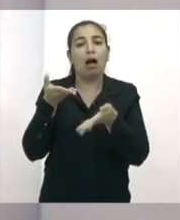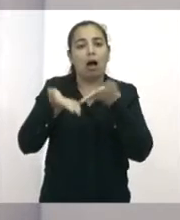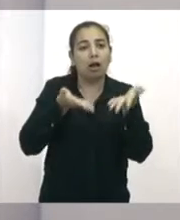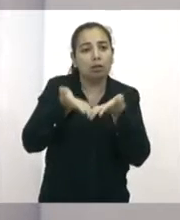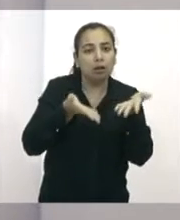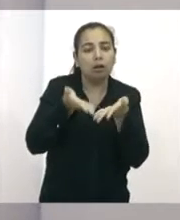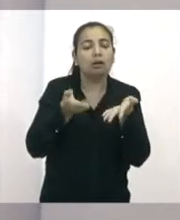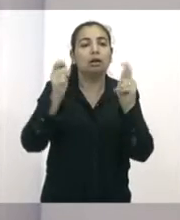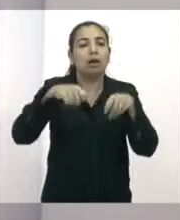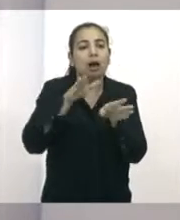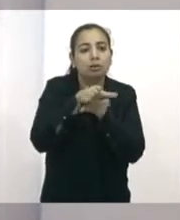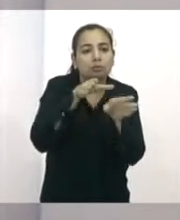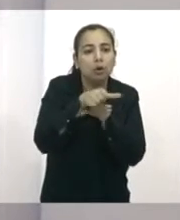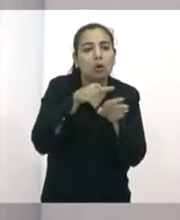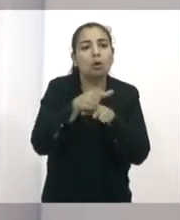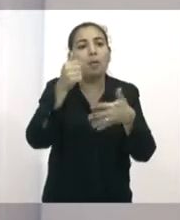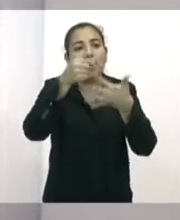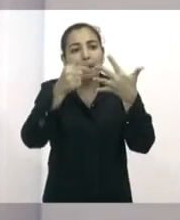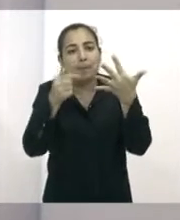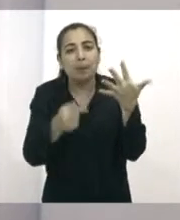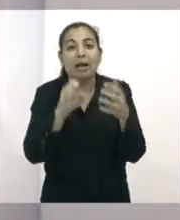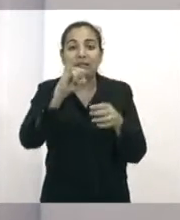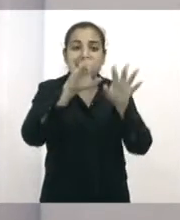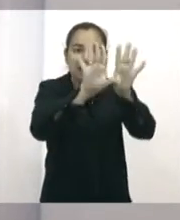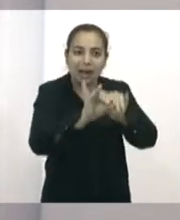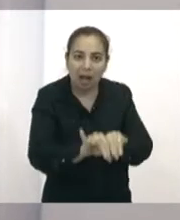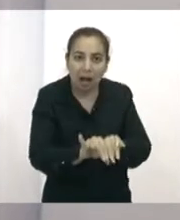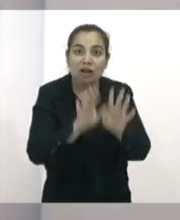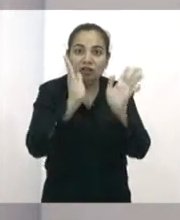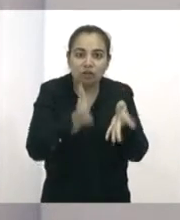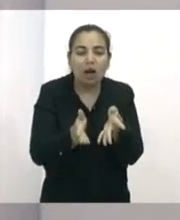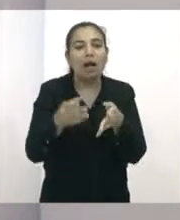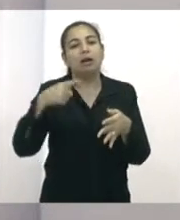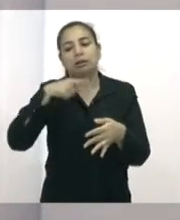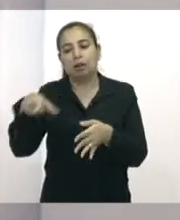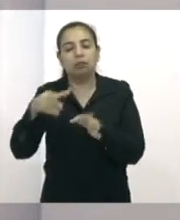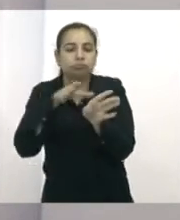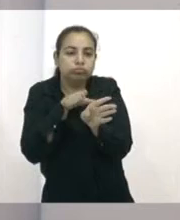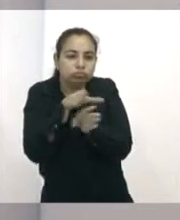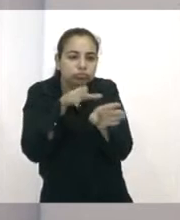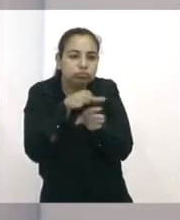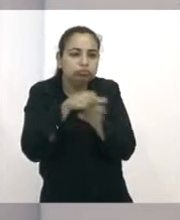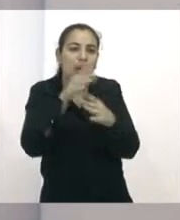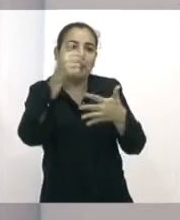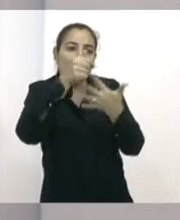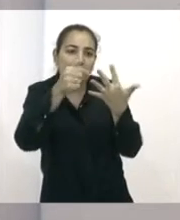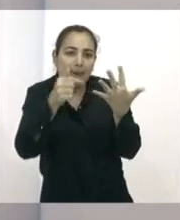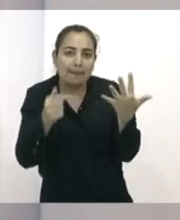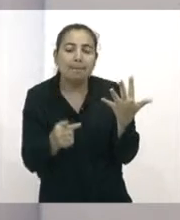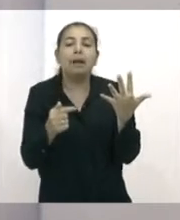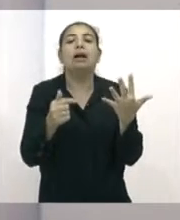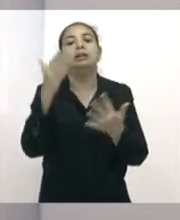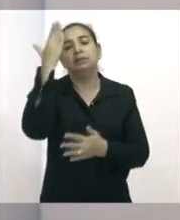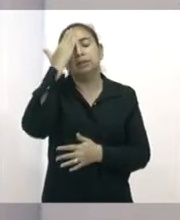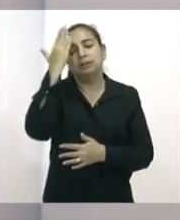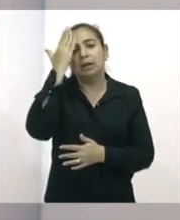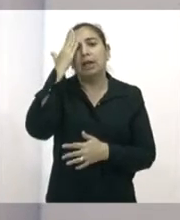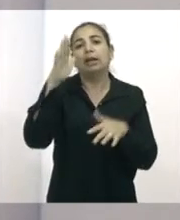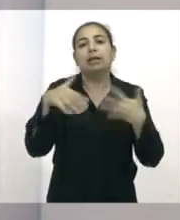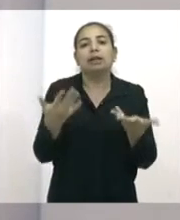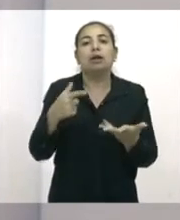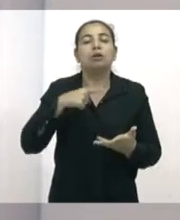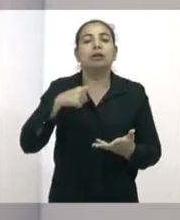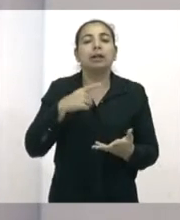para ela como ela deve prosseguir, como ela deve fazer a denúncia, que existe uma rede para dar suporte para ela, faz toda a diferença, né, ela se sentir